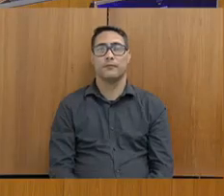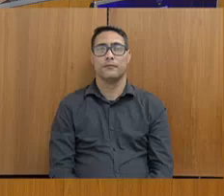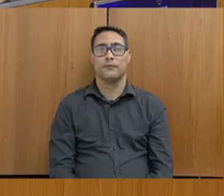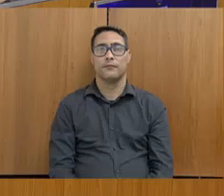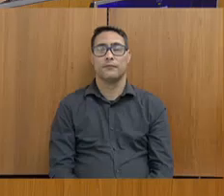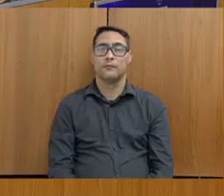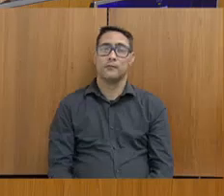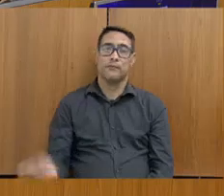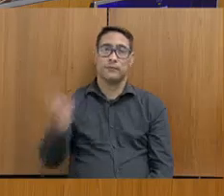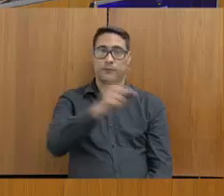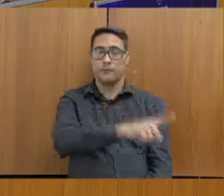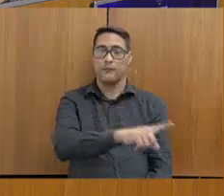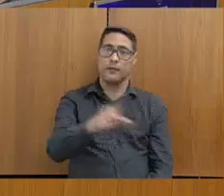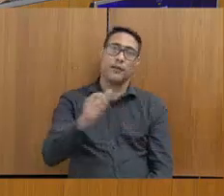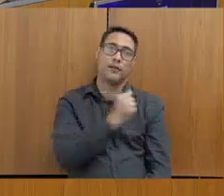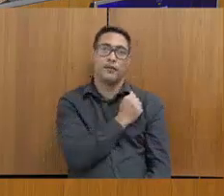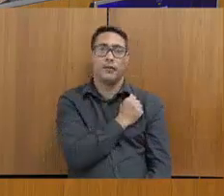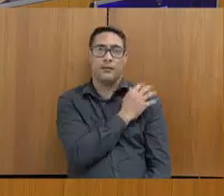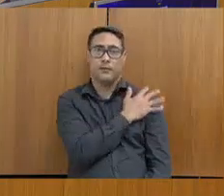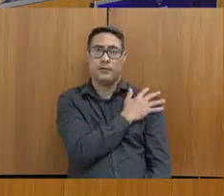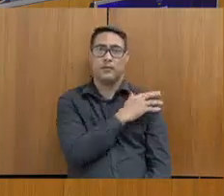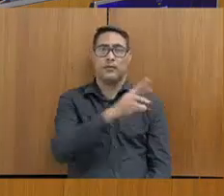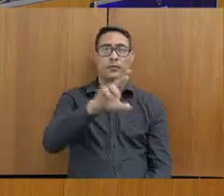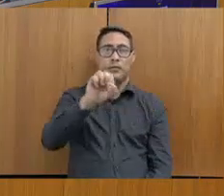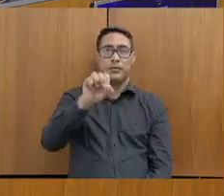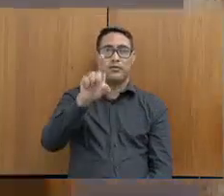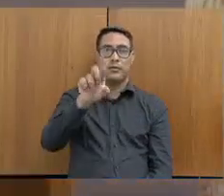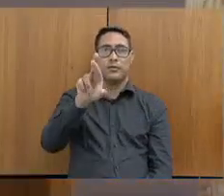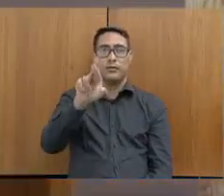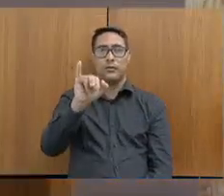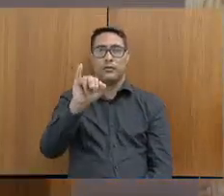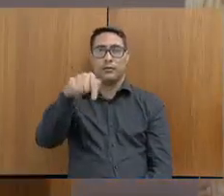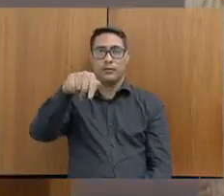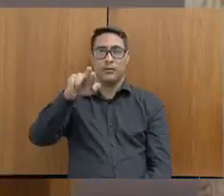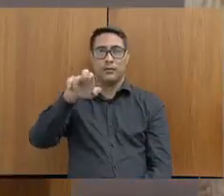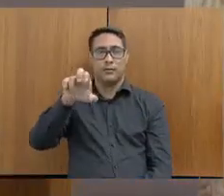deputado Sargento Rodrigues, uma honra estar mais uma vez aqui